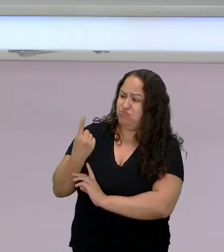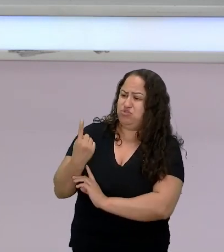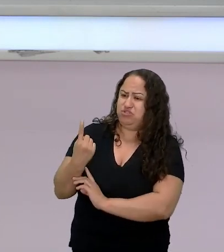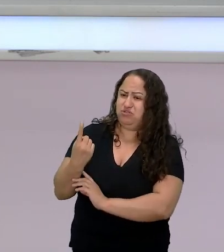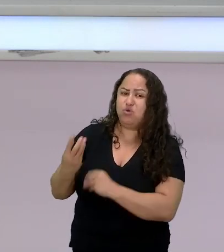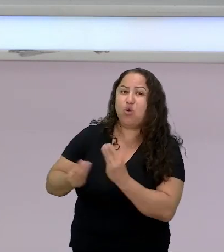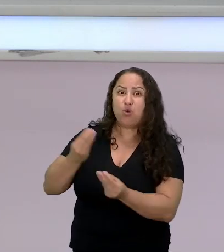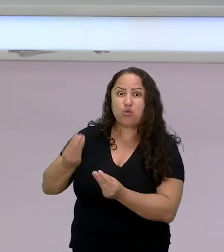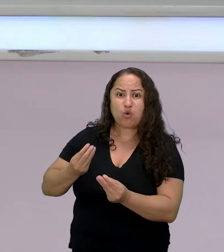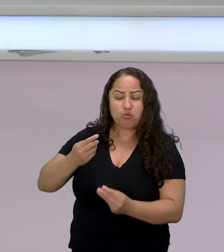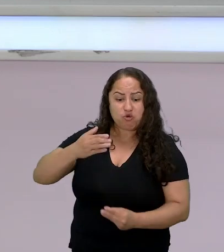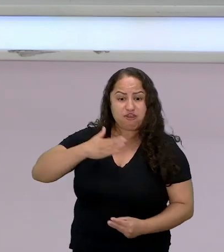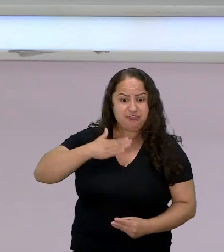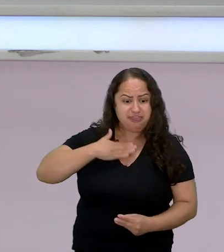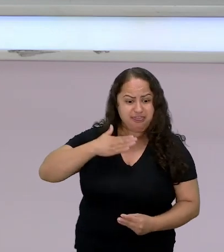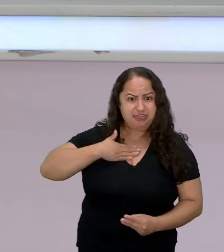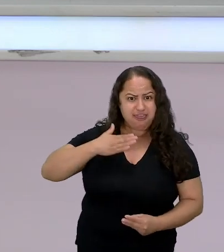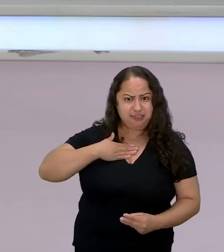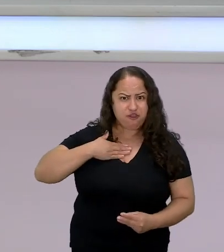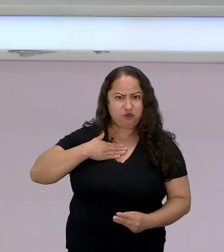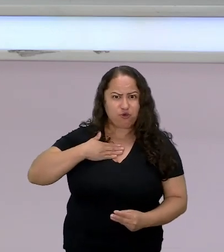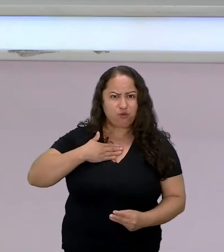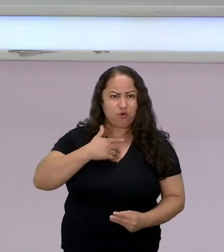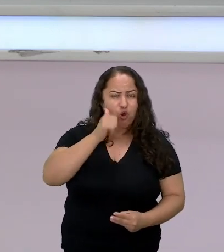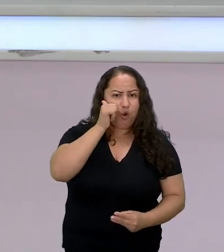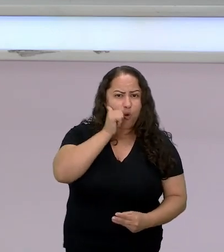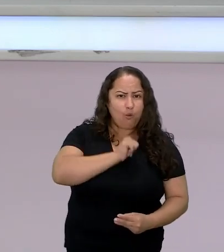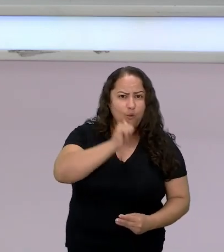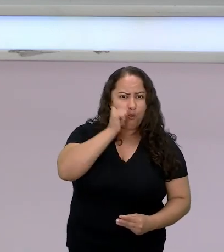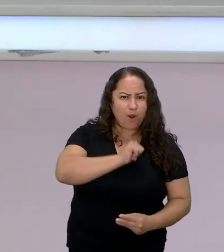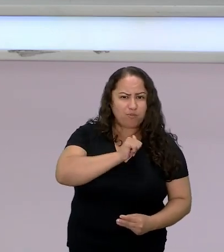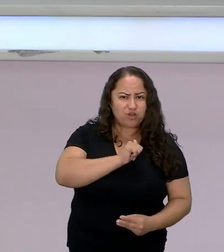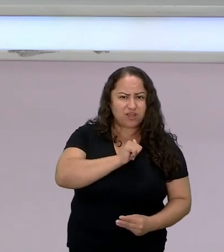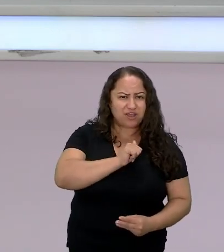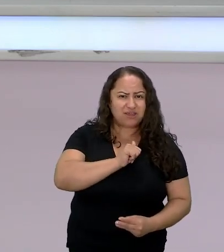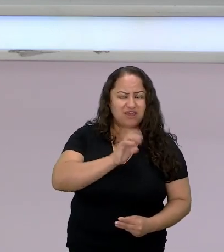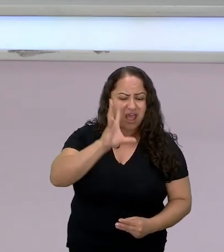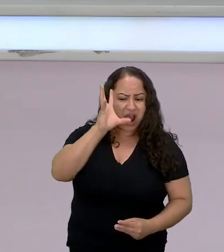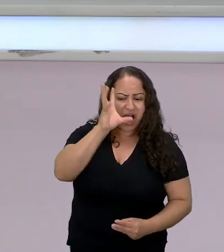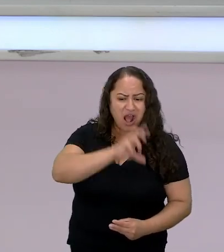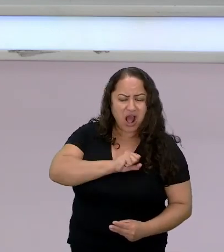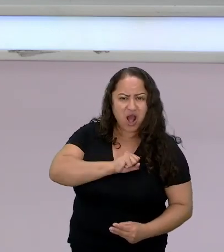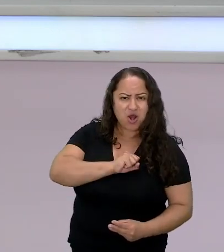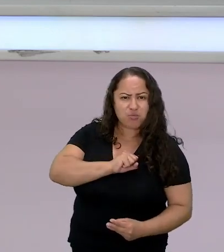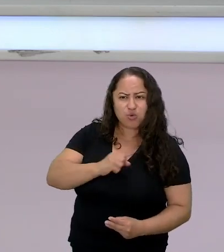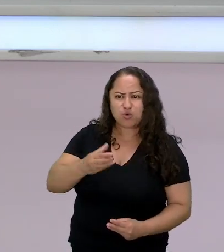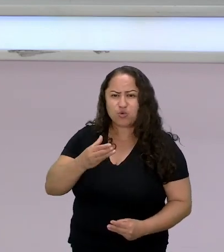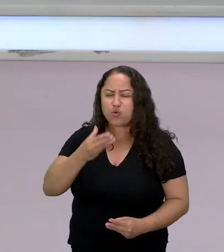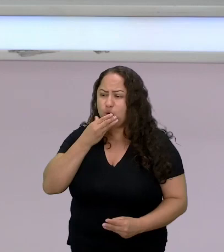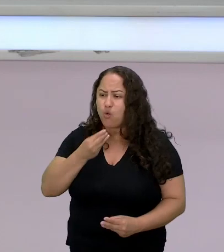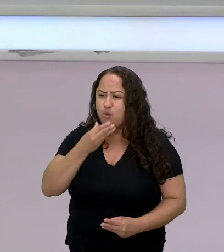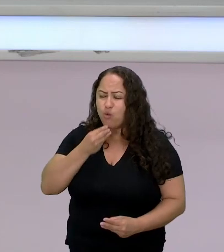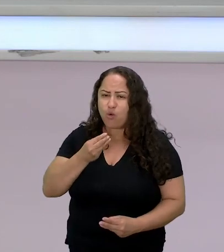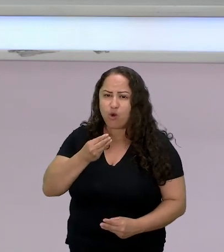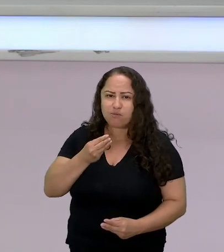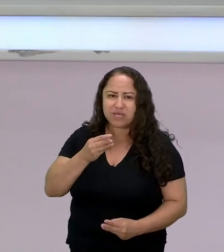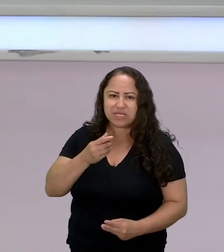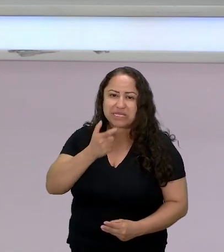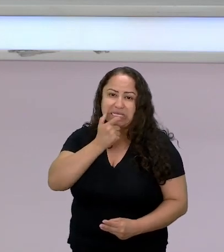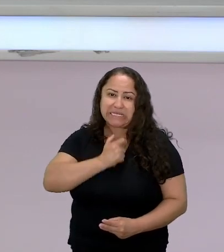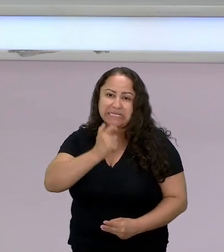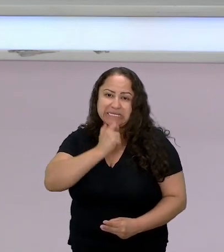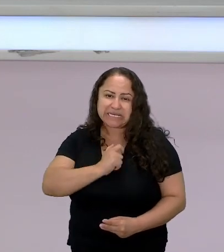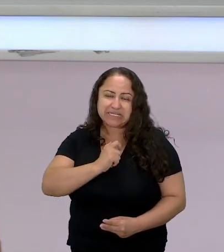mulher militante das causas nacionalistas africanas se apaixona e se casa com um homem inglês e